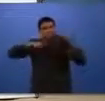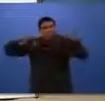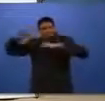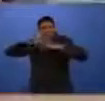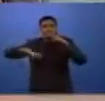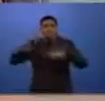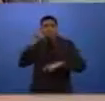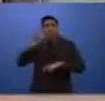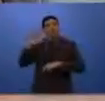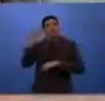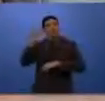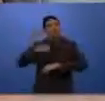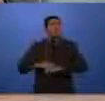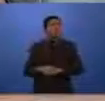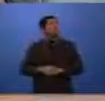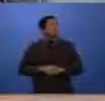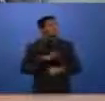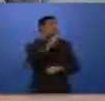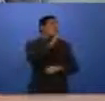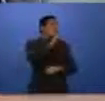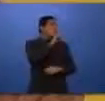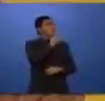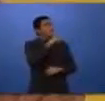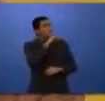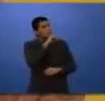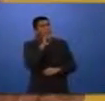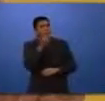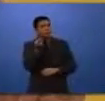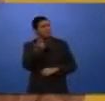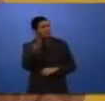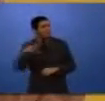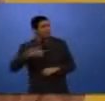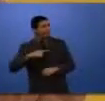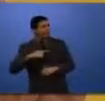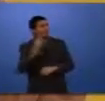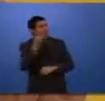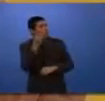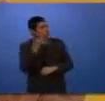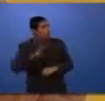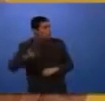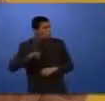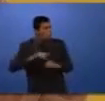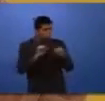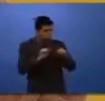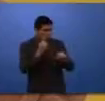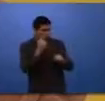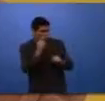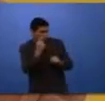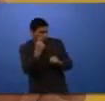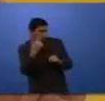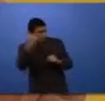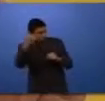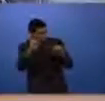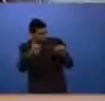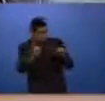tratativa o mais breve possível àquela questão. Tenente, e os pais, aqueles que têm filhos usuários, eles podem fazer uma denúncia também para 8-1?